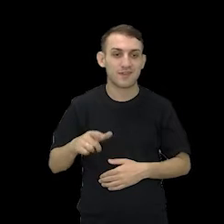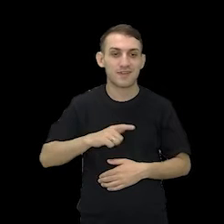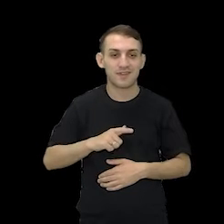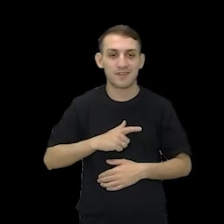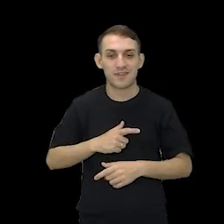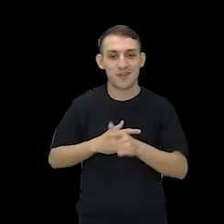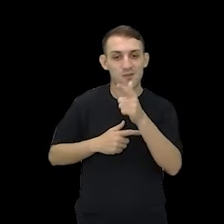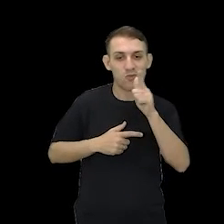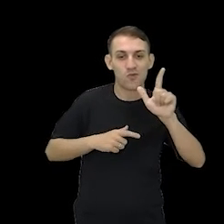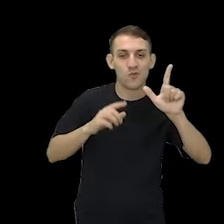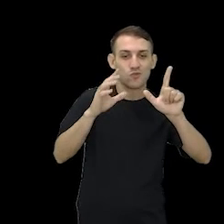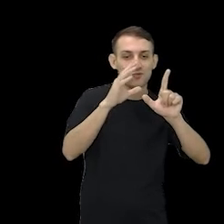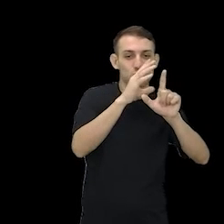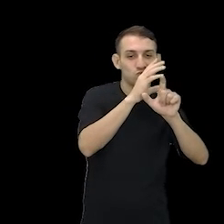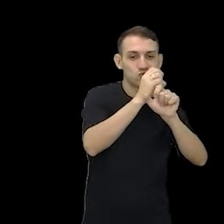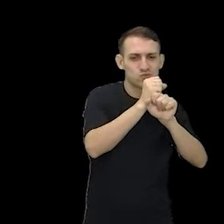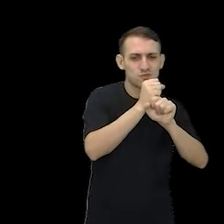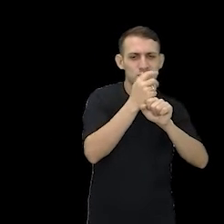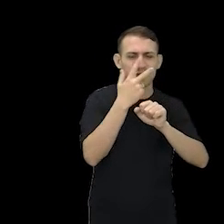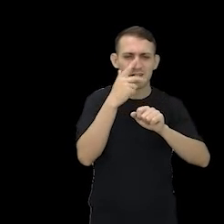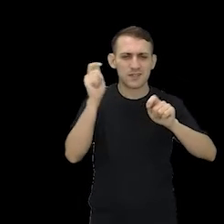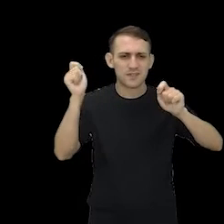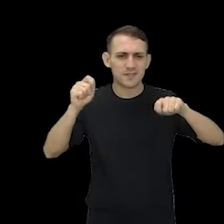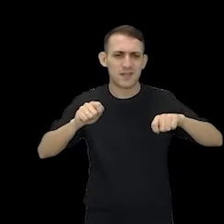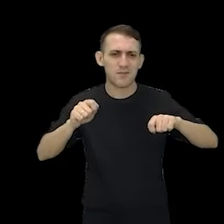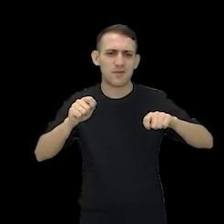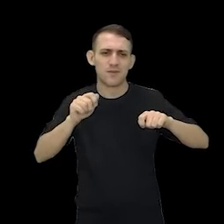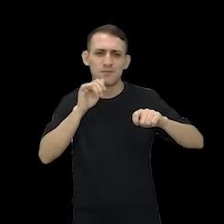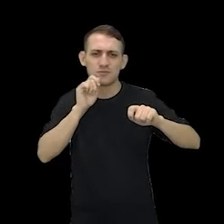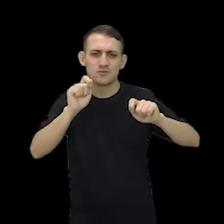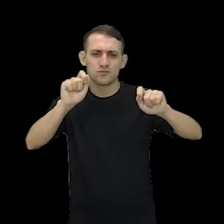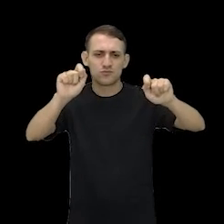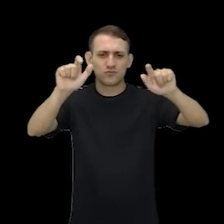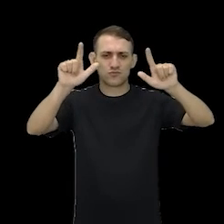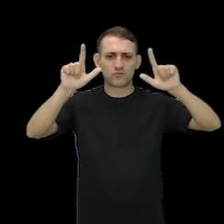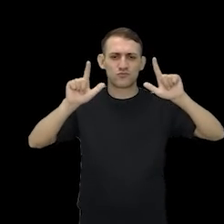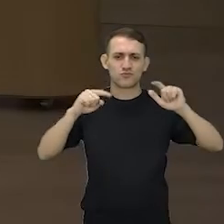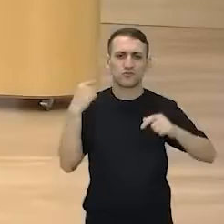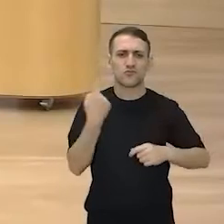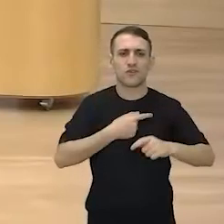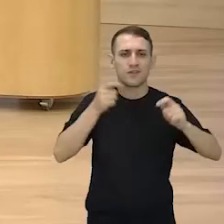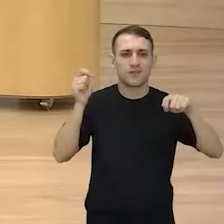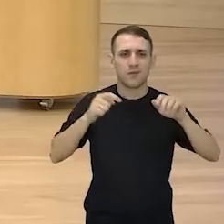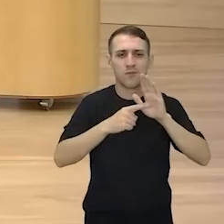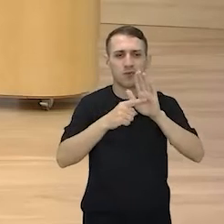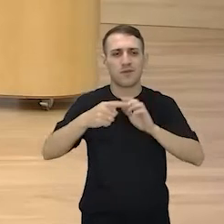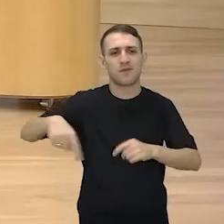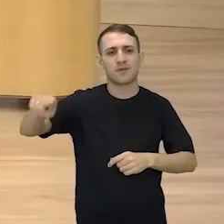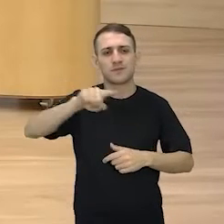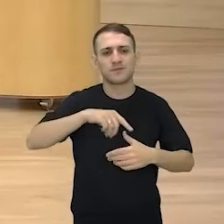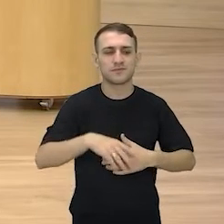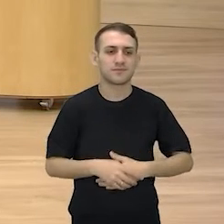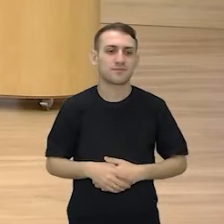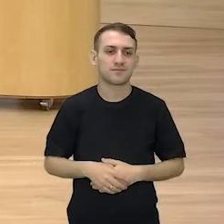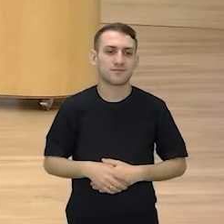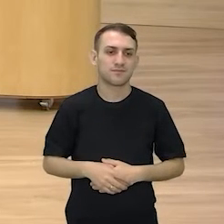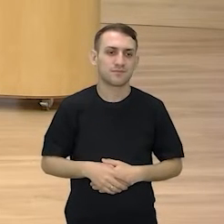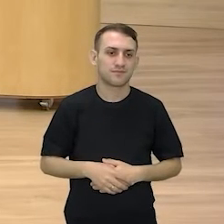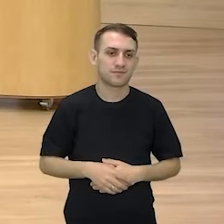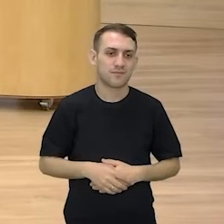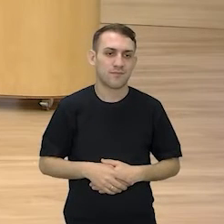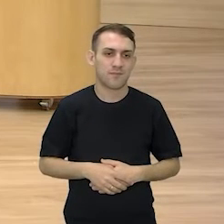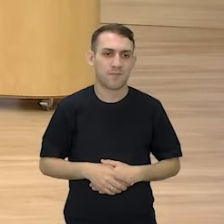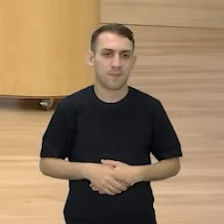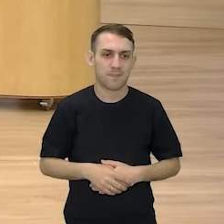escurinha, será que o oráculo consegue colocar na tela para a gente mostrar aqui? É. Isso, ó. Essa